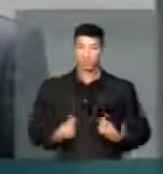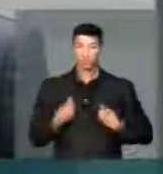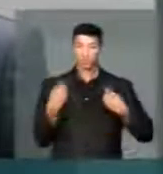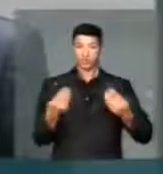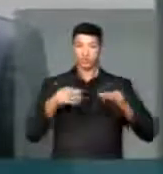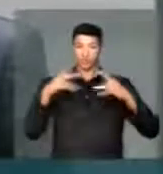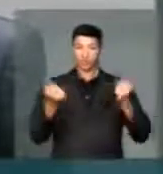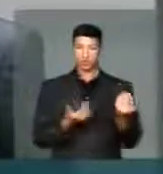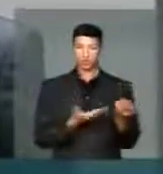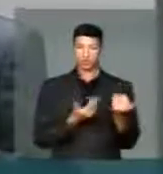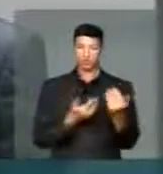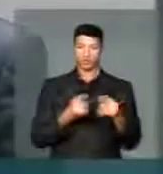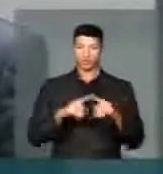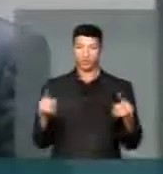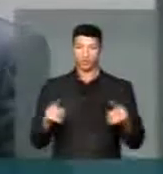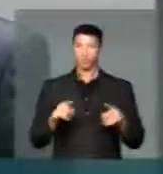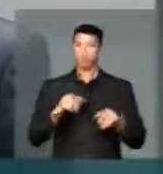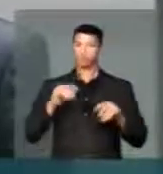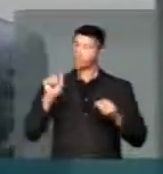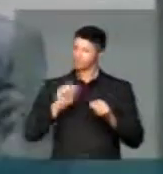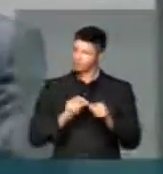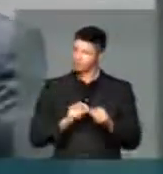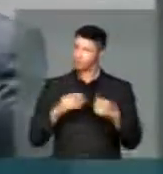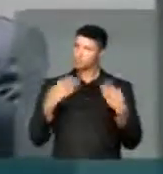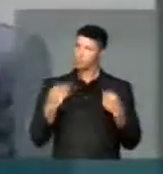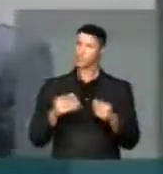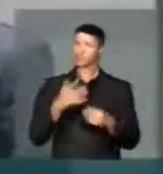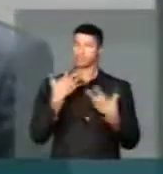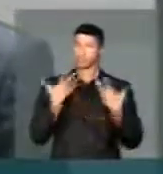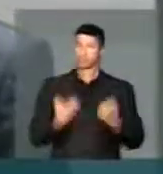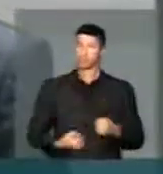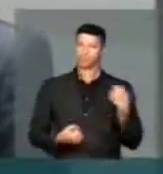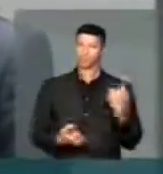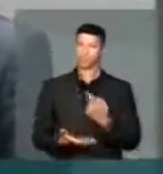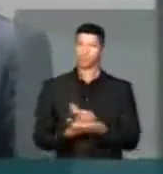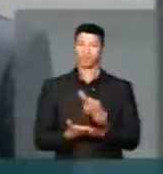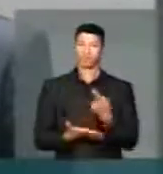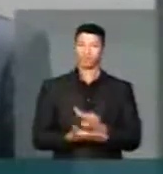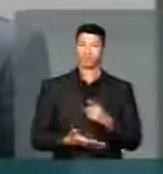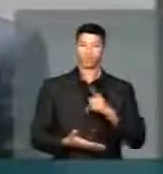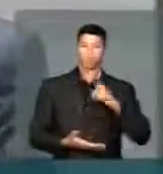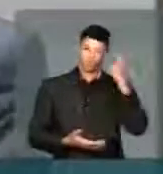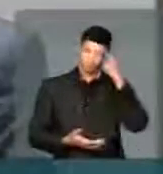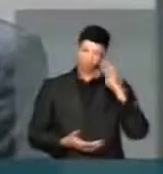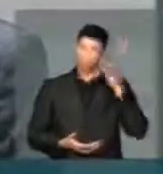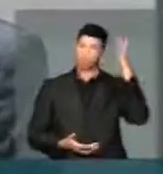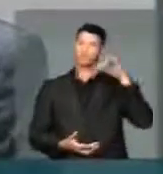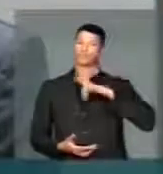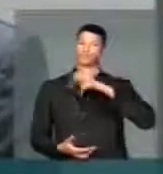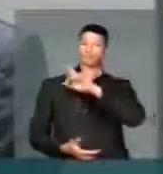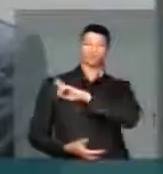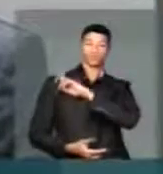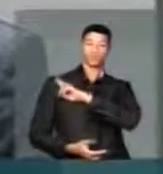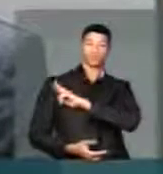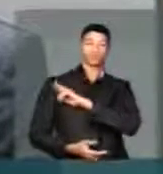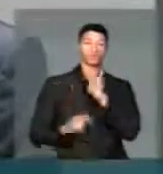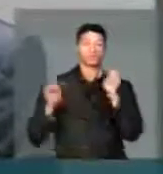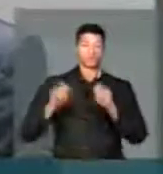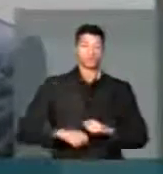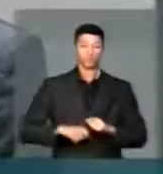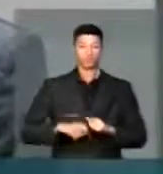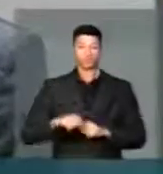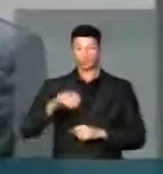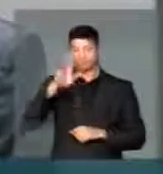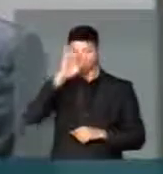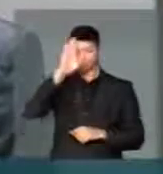a todos esses jovens. Mas muito tem que se fazer. Reconhecer os nossos erros, pensar para frente e ter responsabilidade, devem ser os